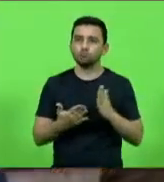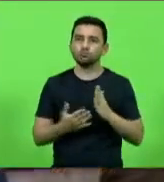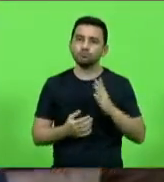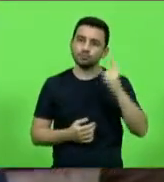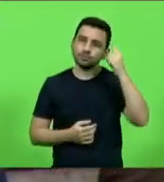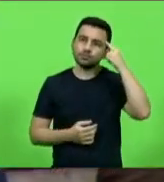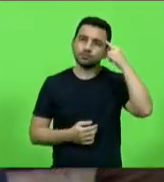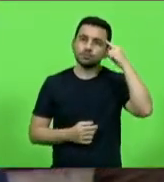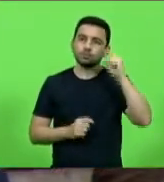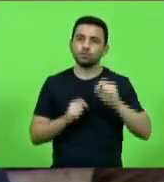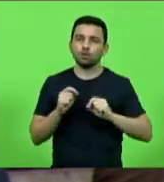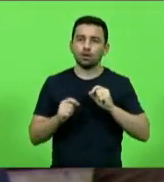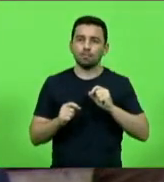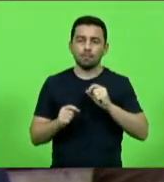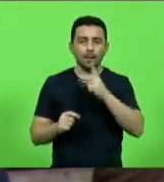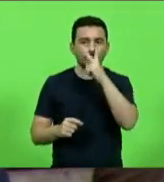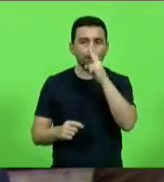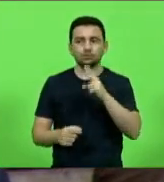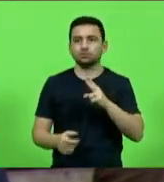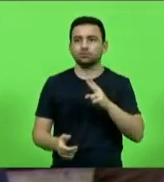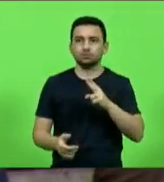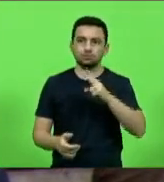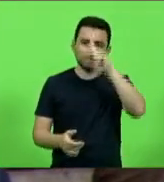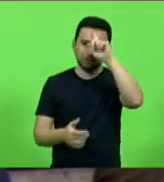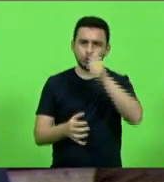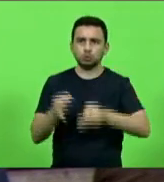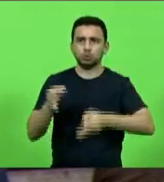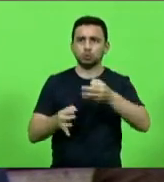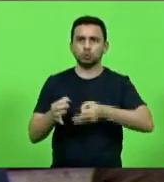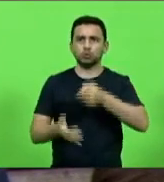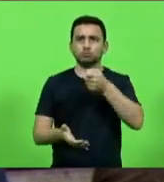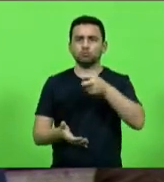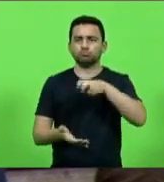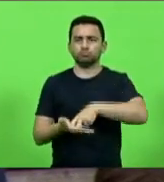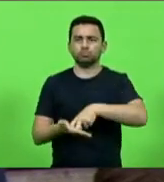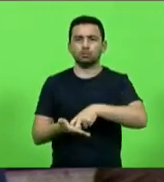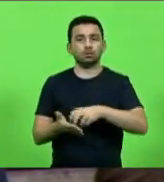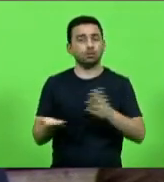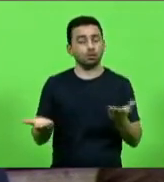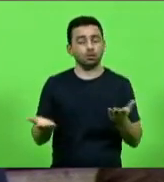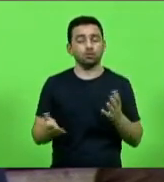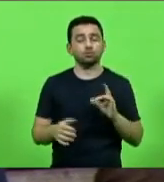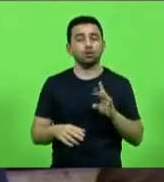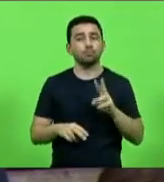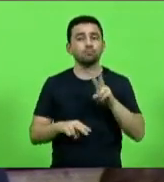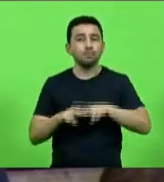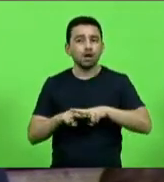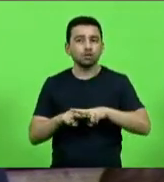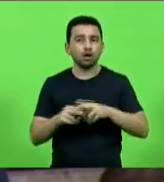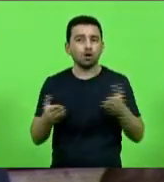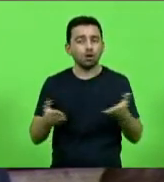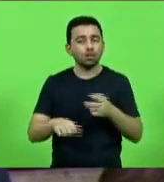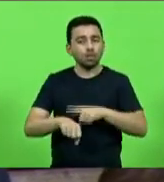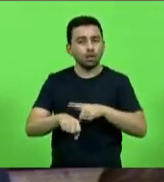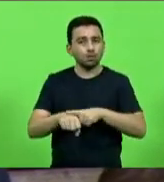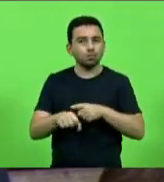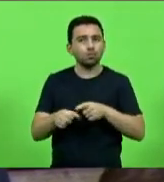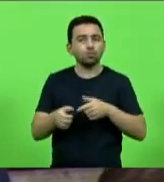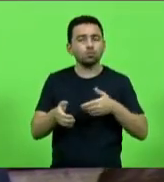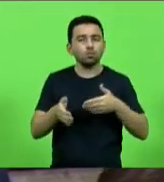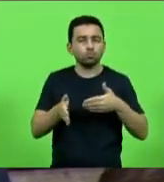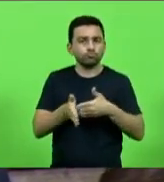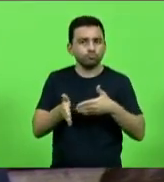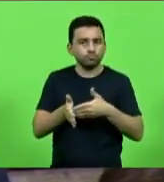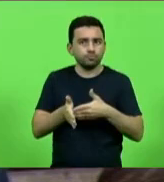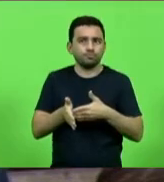uma situação de condenação. É muito claro, é uma prisão provisória. Quando o secretário Douglas Borba foi preso